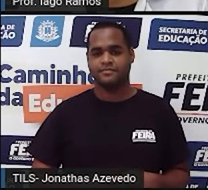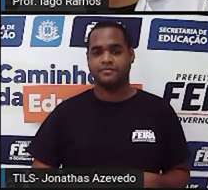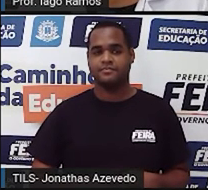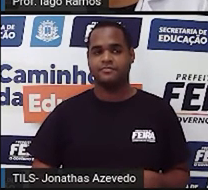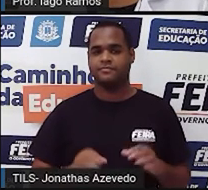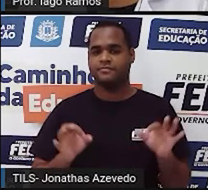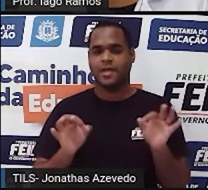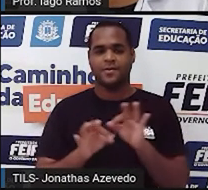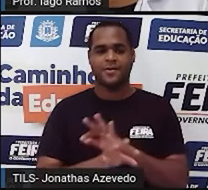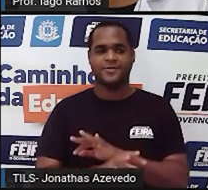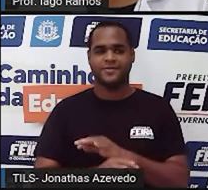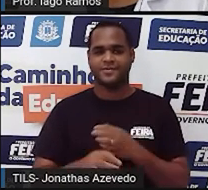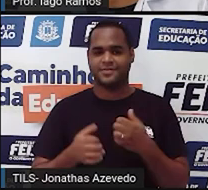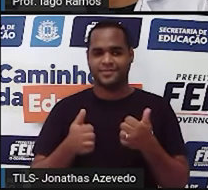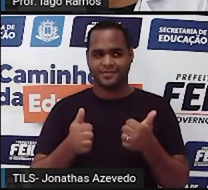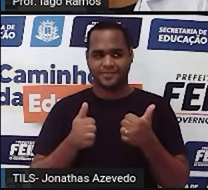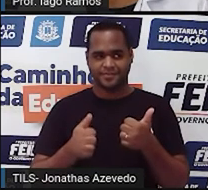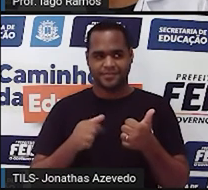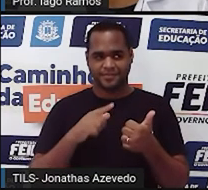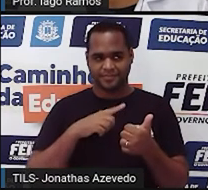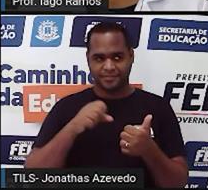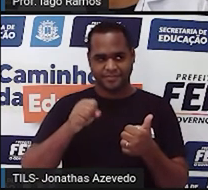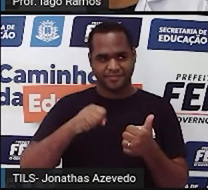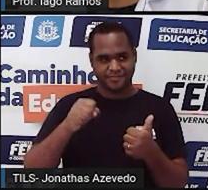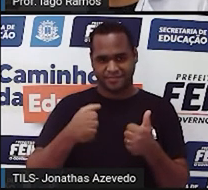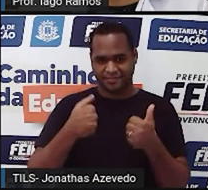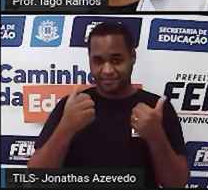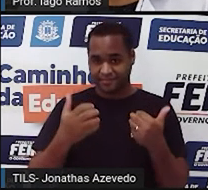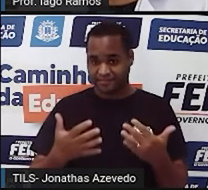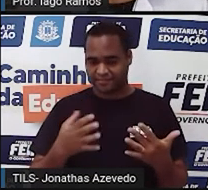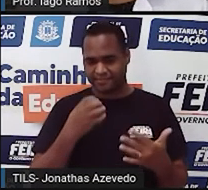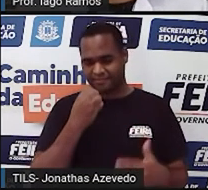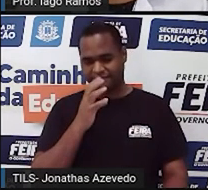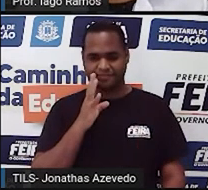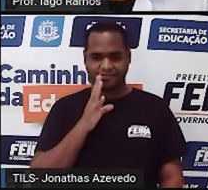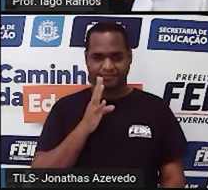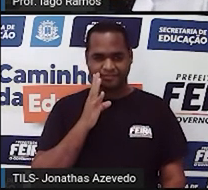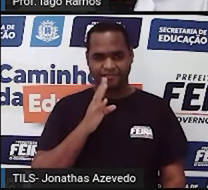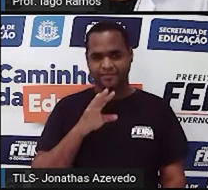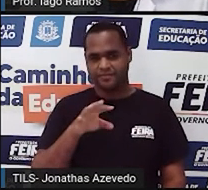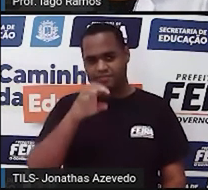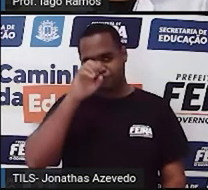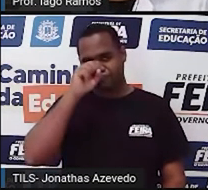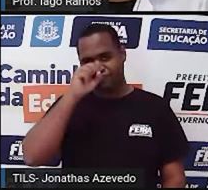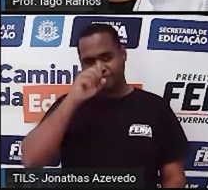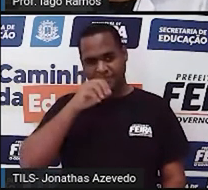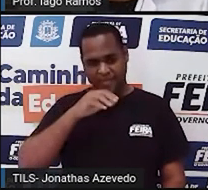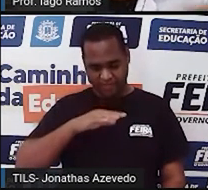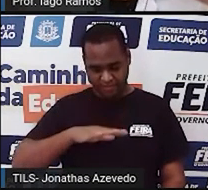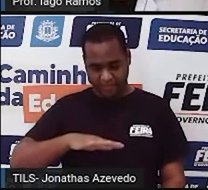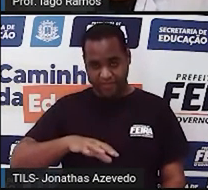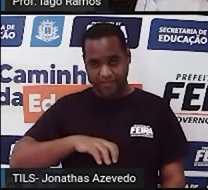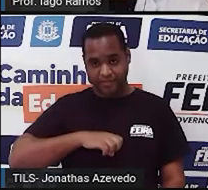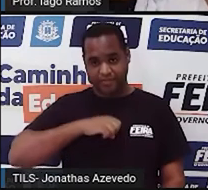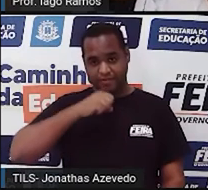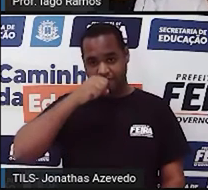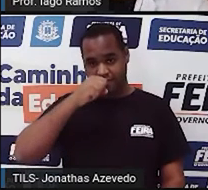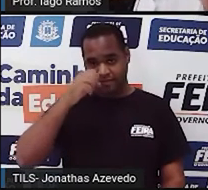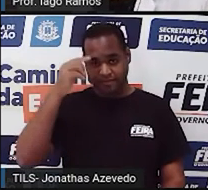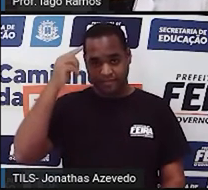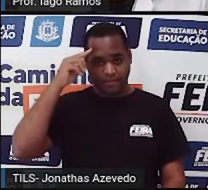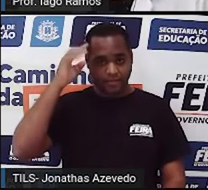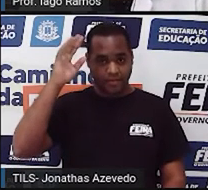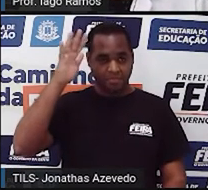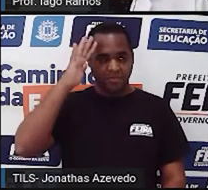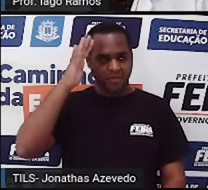Pronto. Isso aí. Tá bom? Então, respirou? Se tranquilizou? Organizou tudo aí